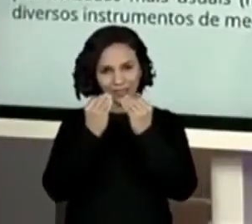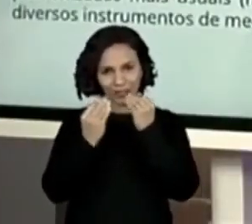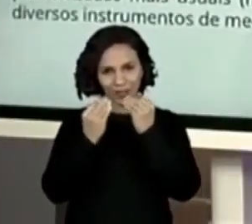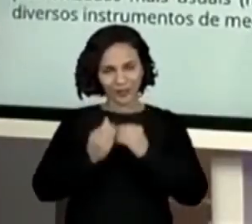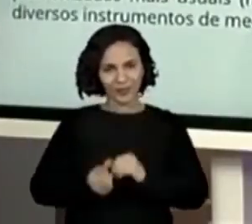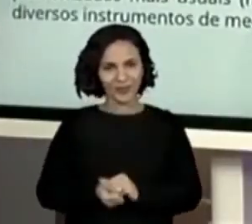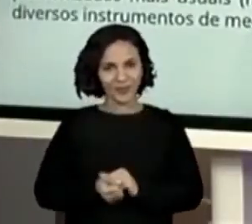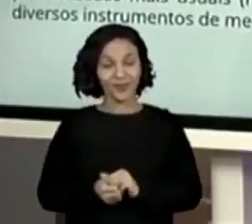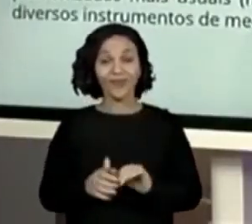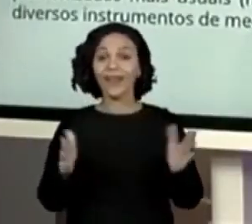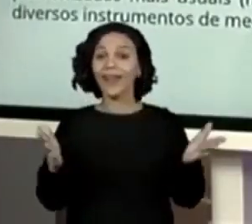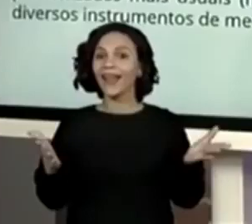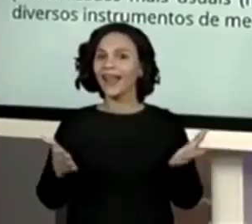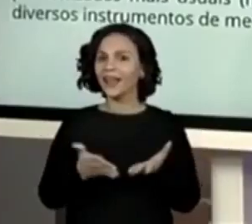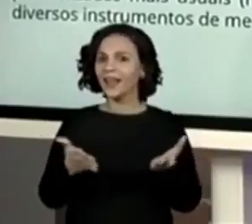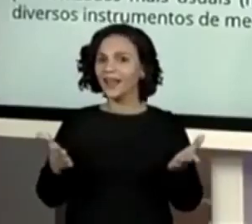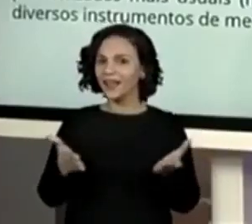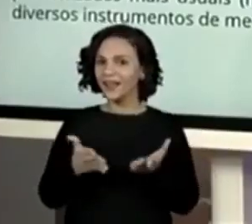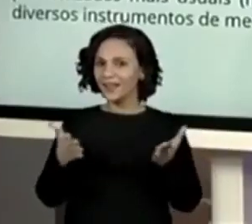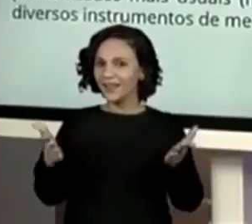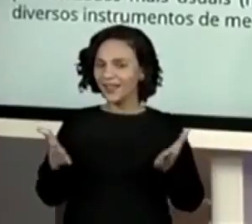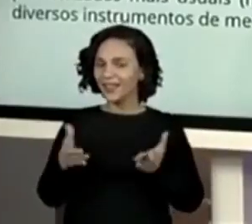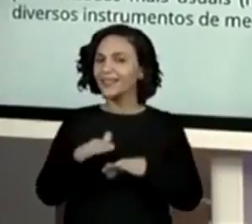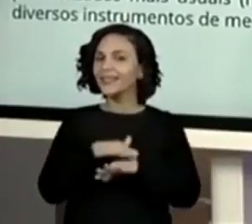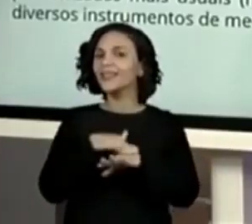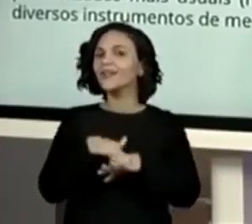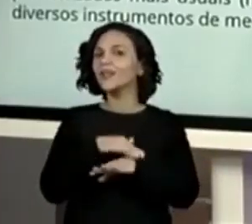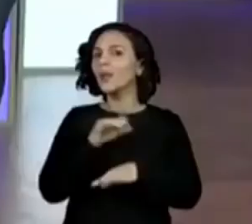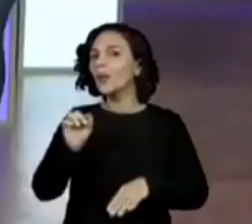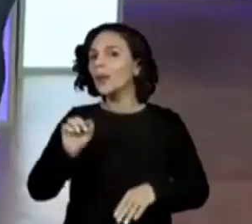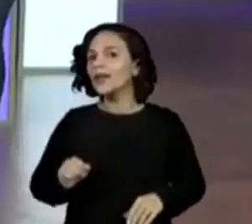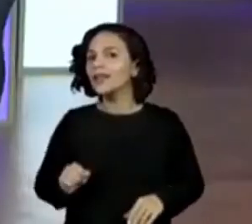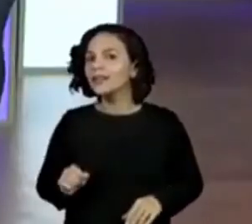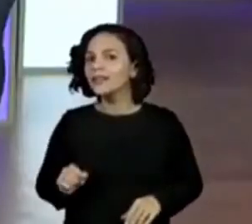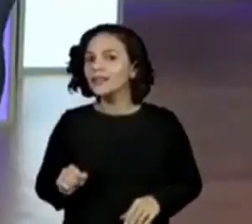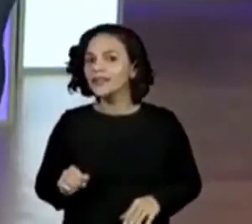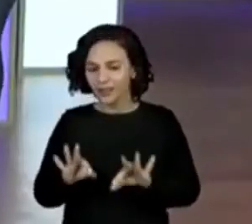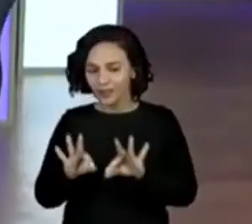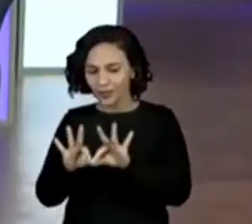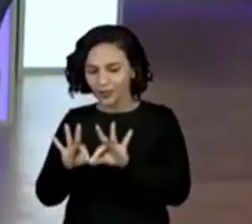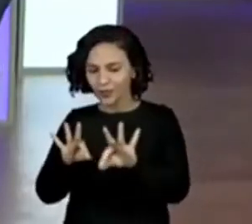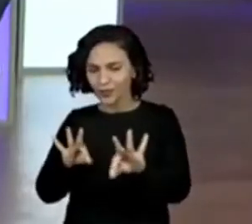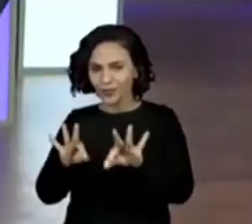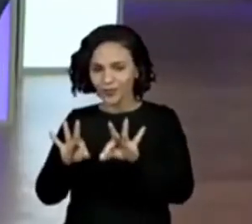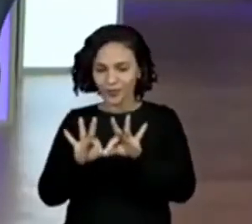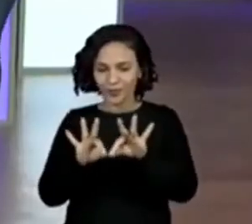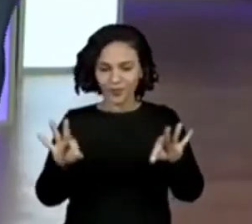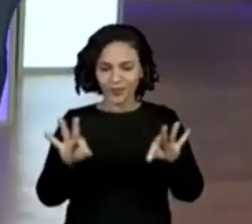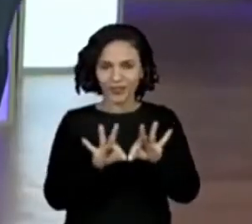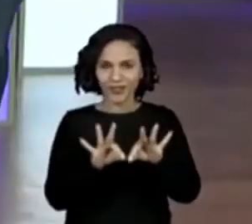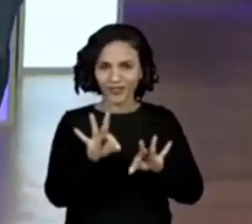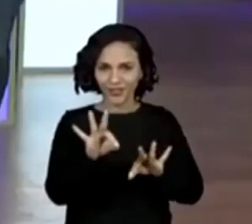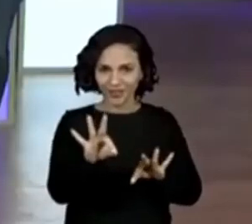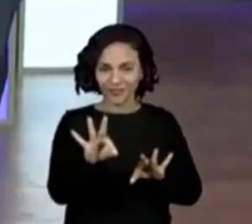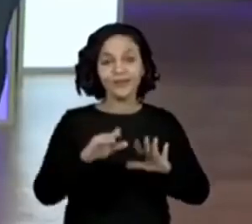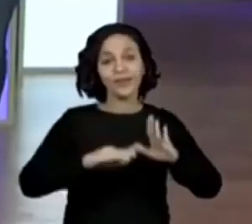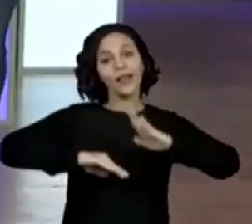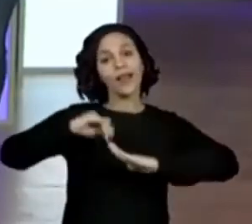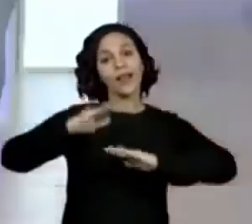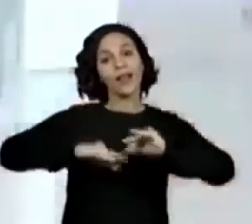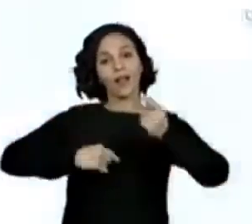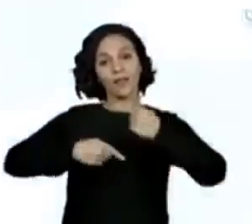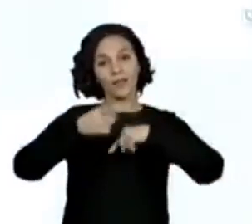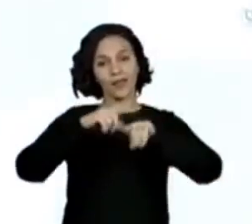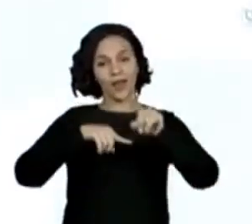Agora, a gente vai conversar sobre medindo comprimentos e a habilidade que a gente vai utilizar